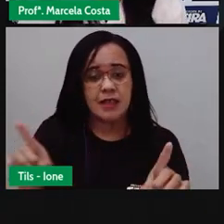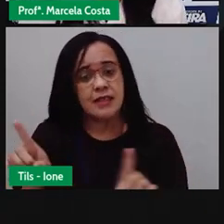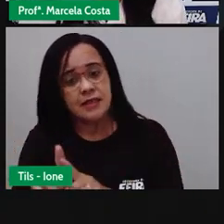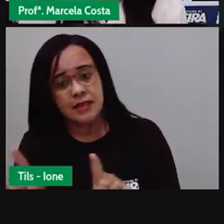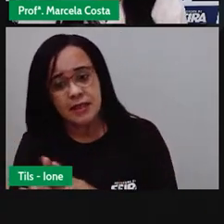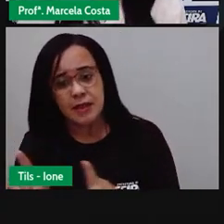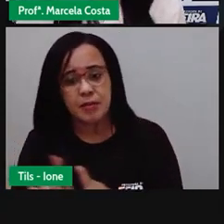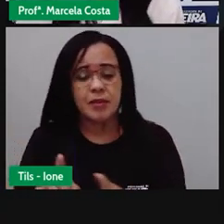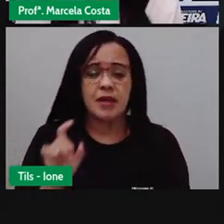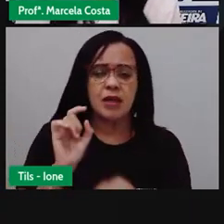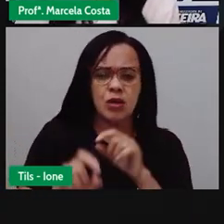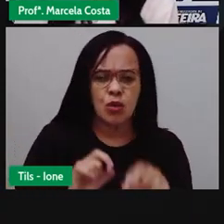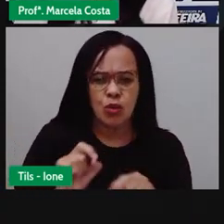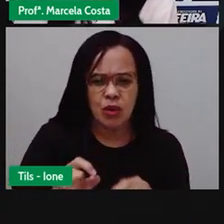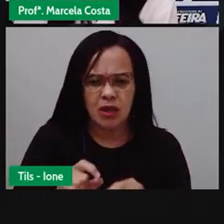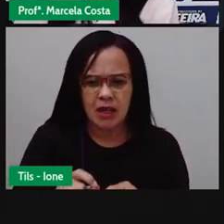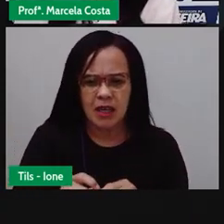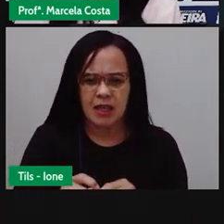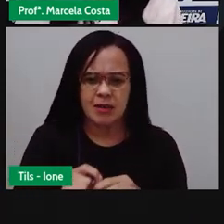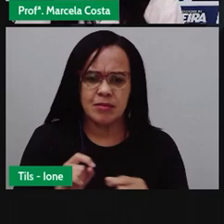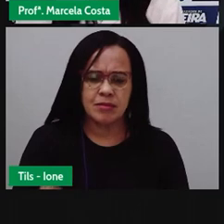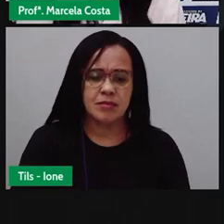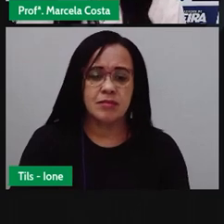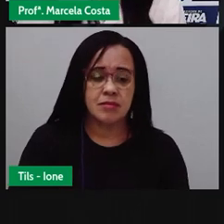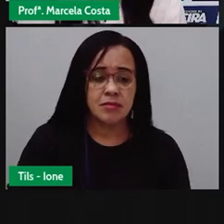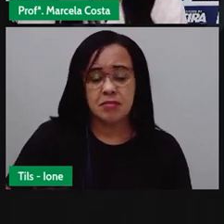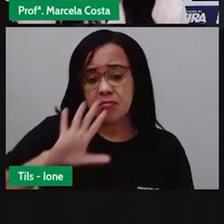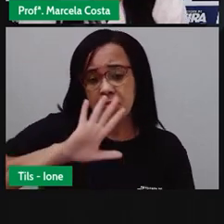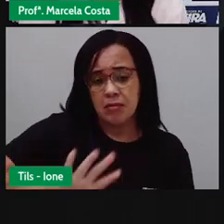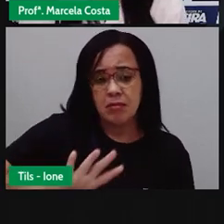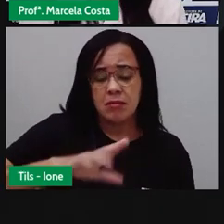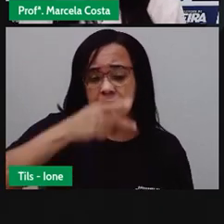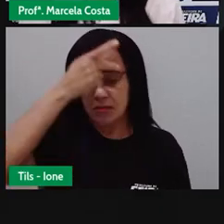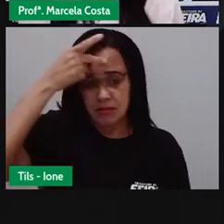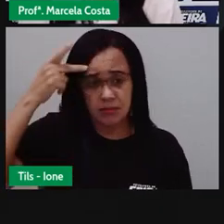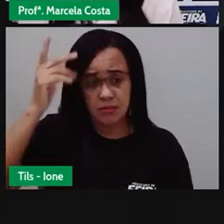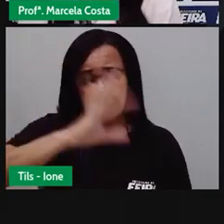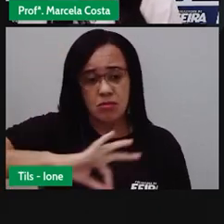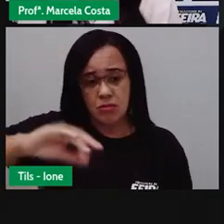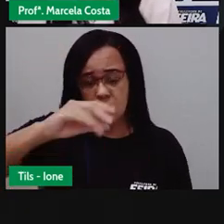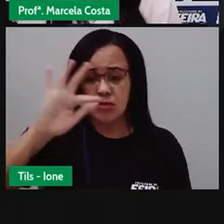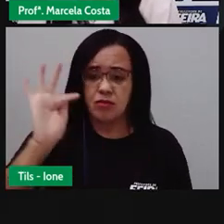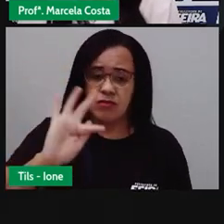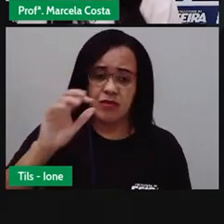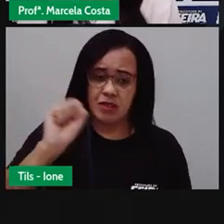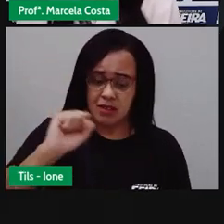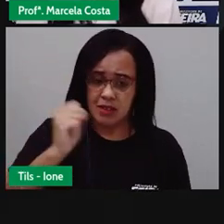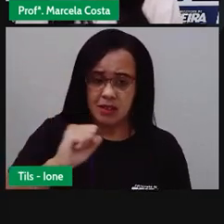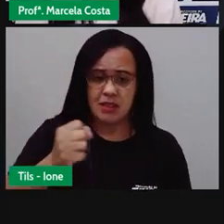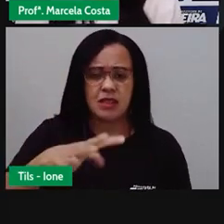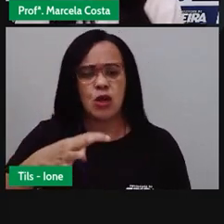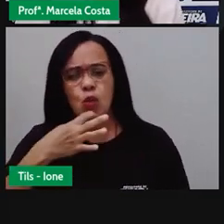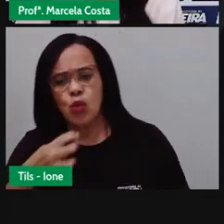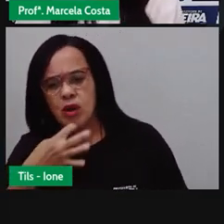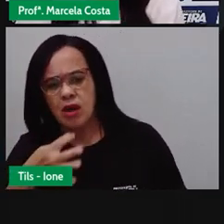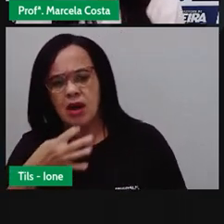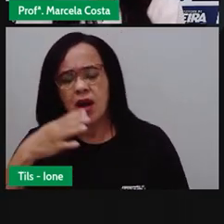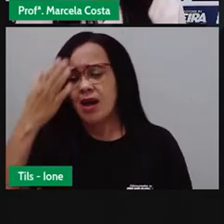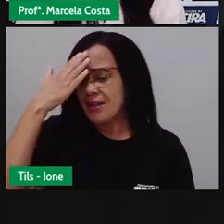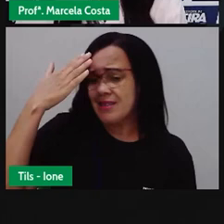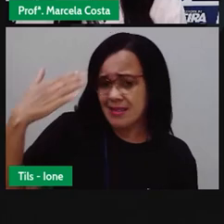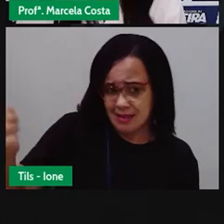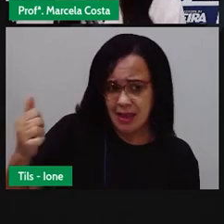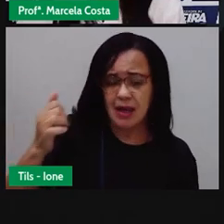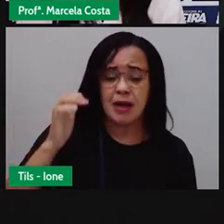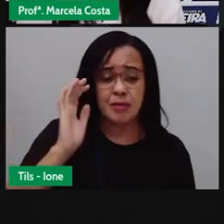todo Feirense conhece as pessoas que dão vida a esses espaços. Esta